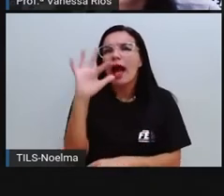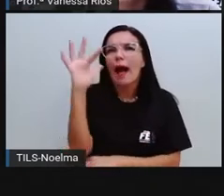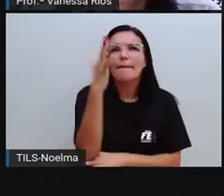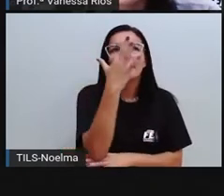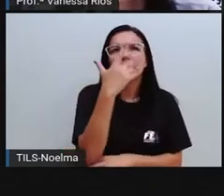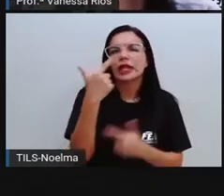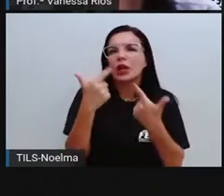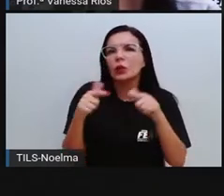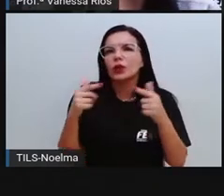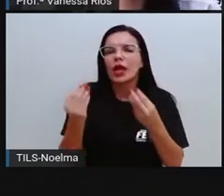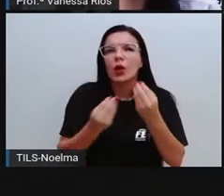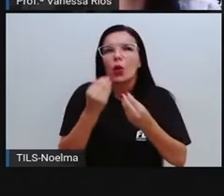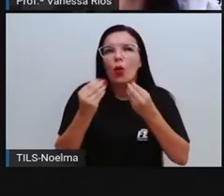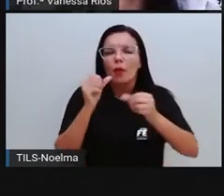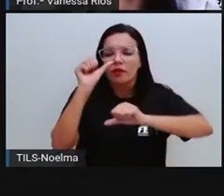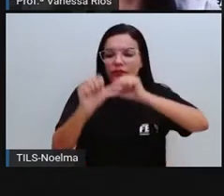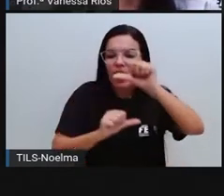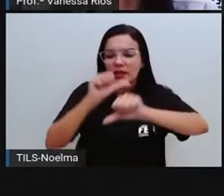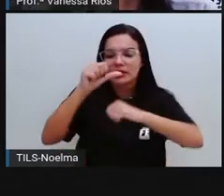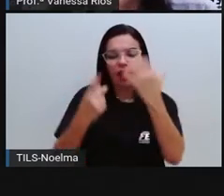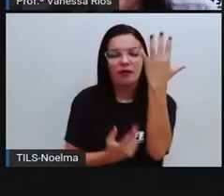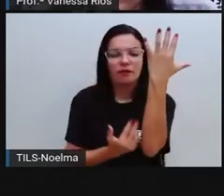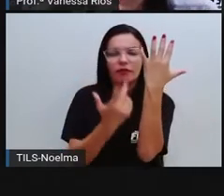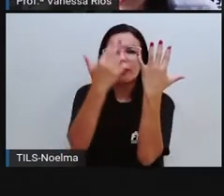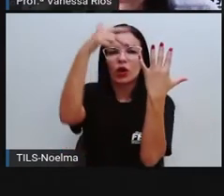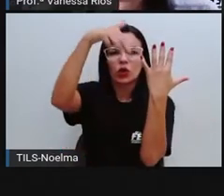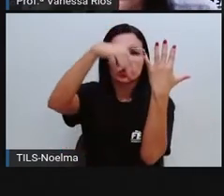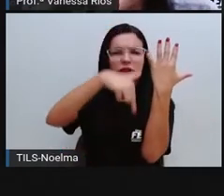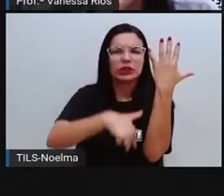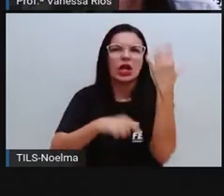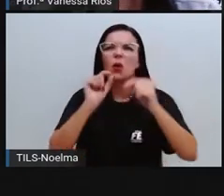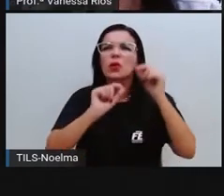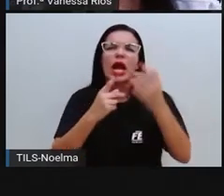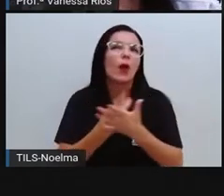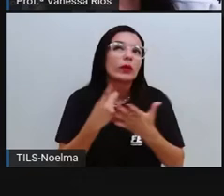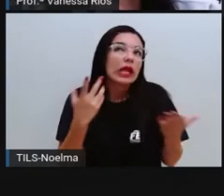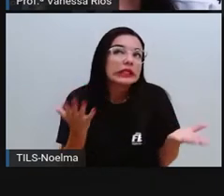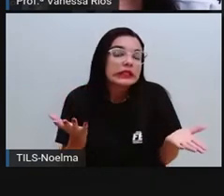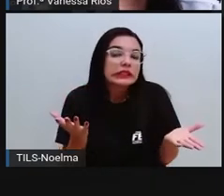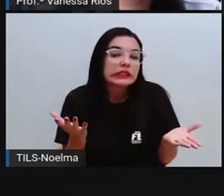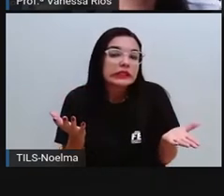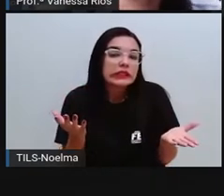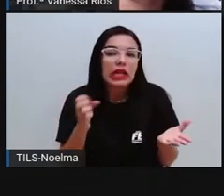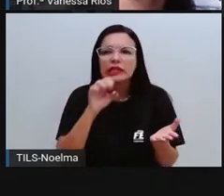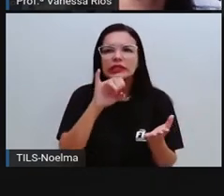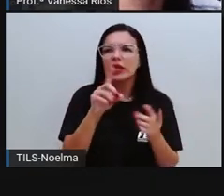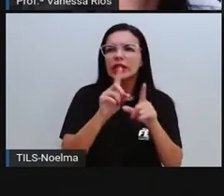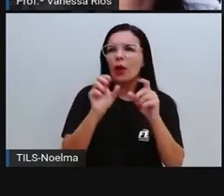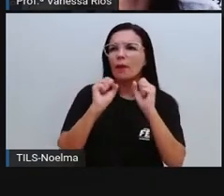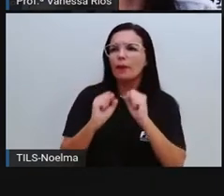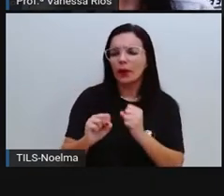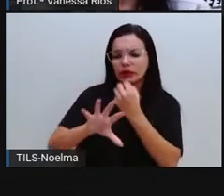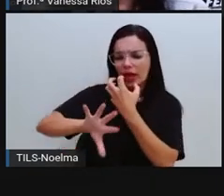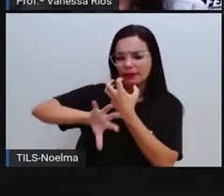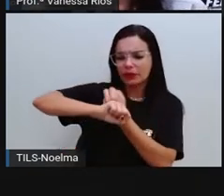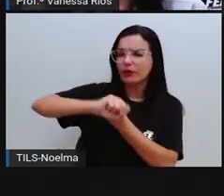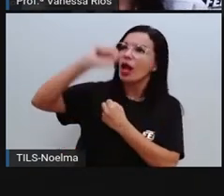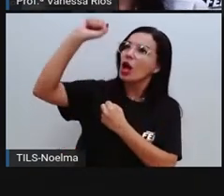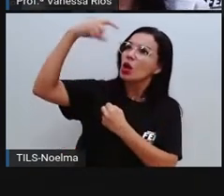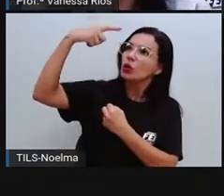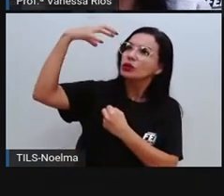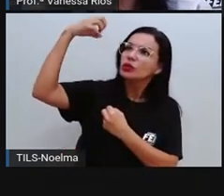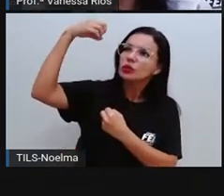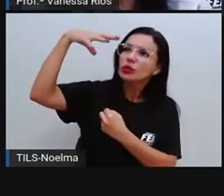realizar esse processo aí da fotossíntese? Se ela não pudesse absorver a luz do sol, se ela não